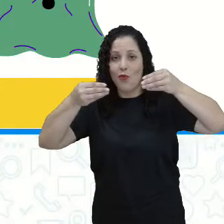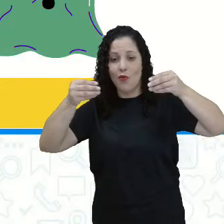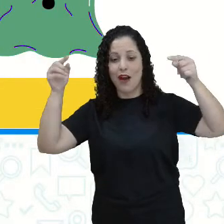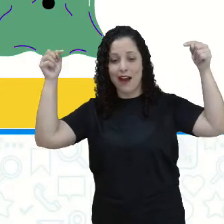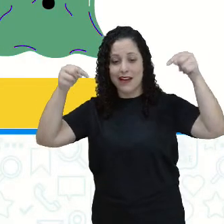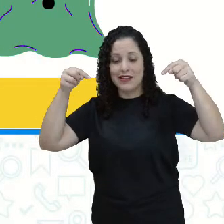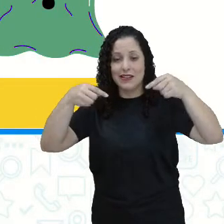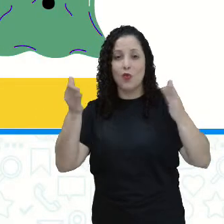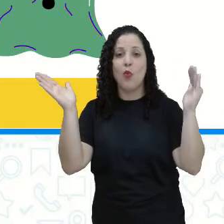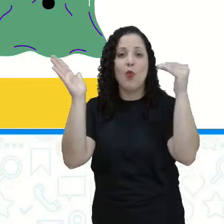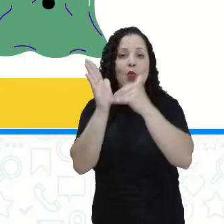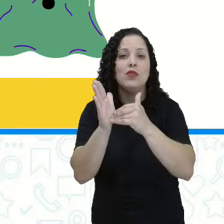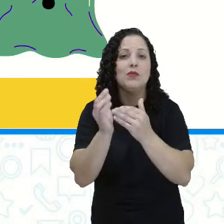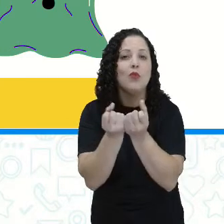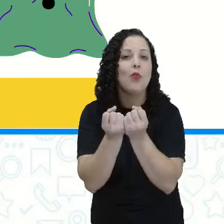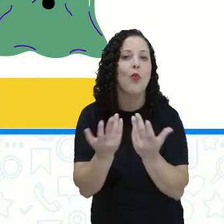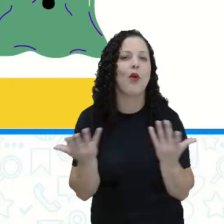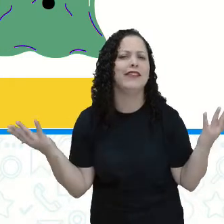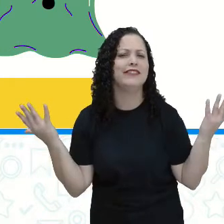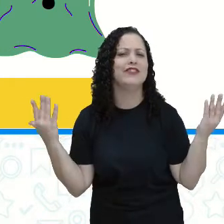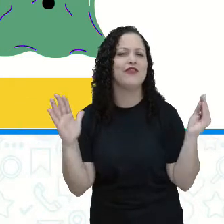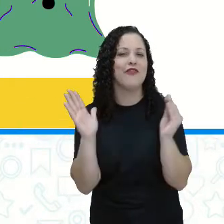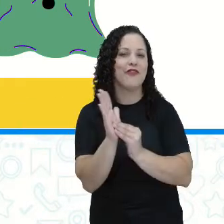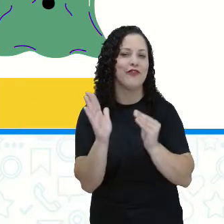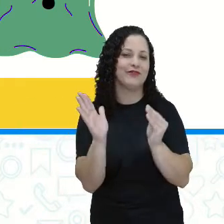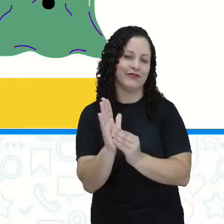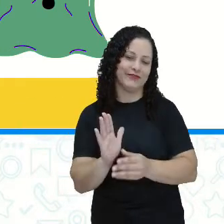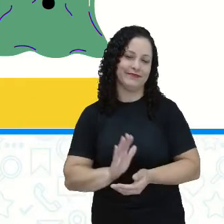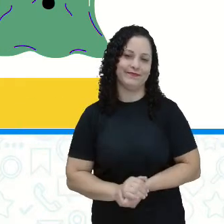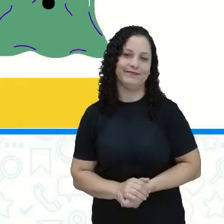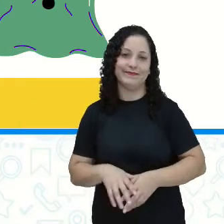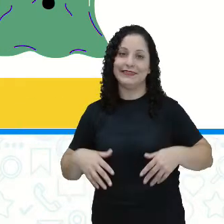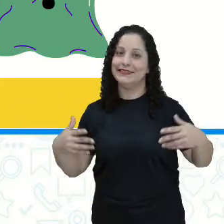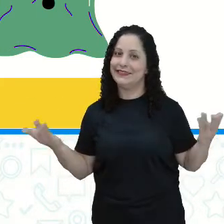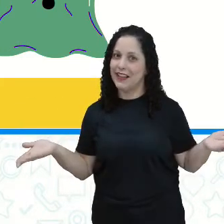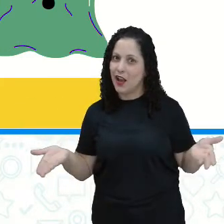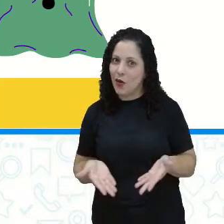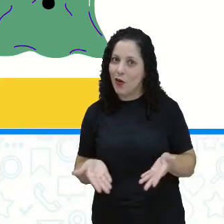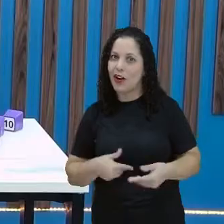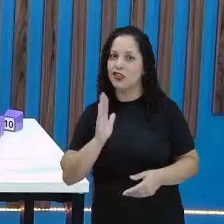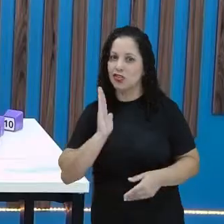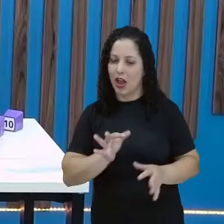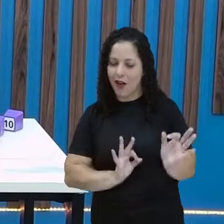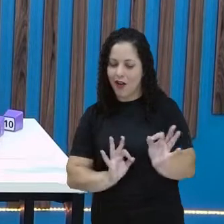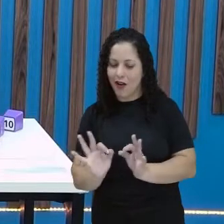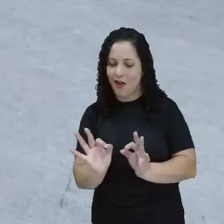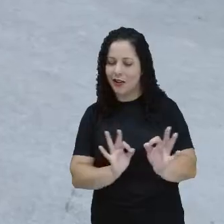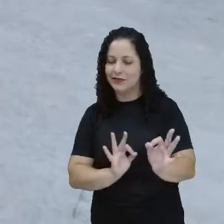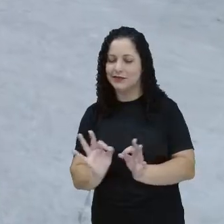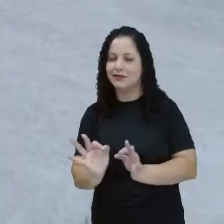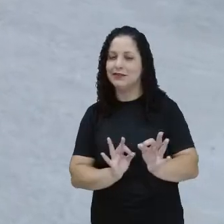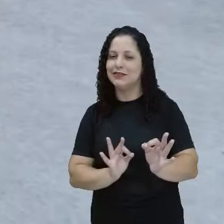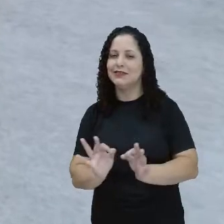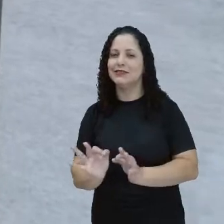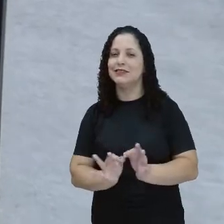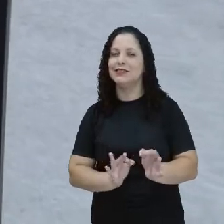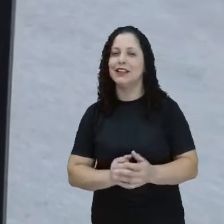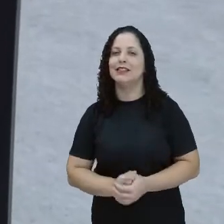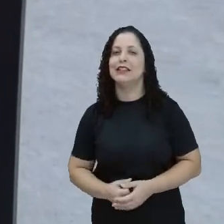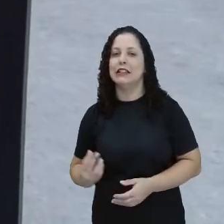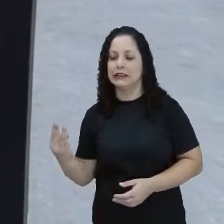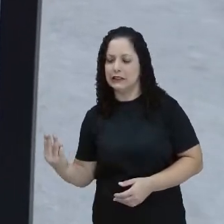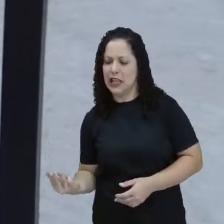saco? Eita, professora Josiane. Olha A gente montou. Eu percebi que foi de